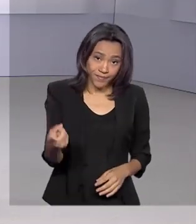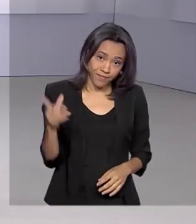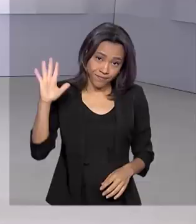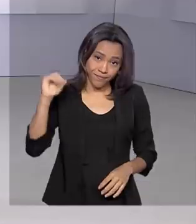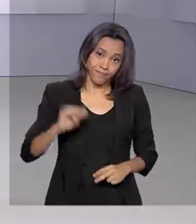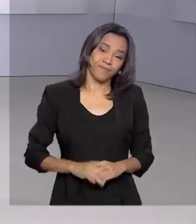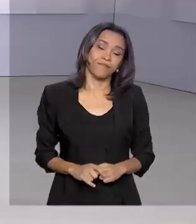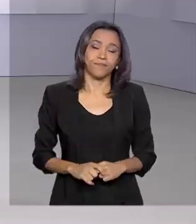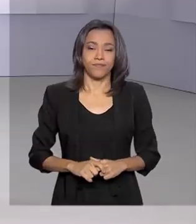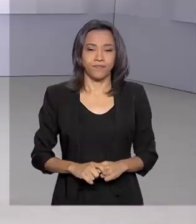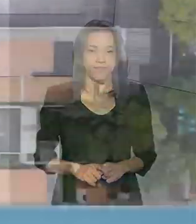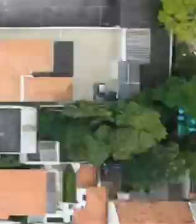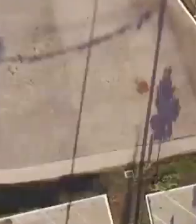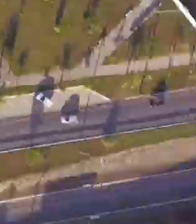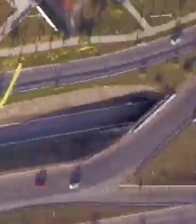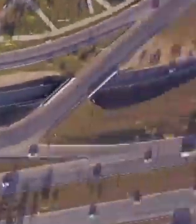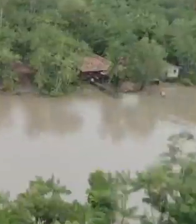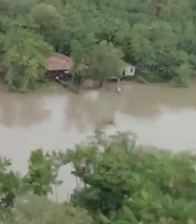edição. Até lá!